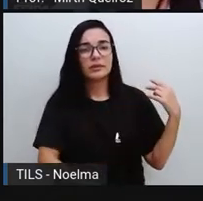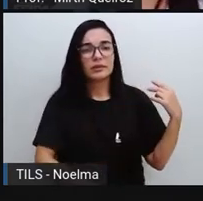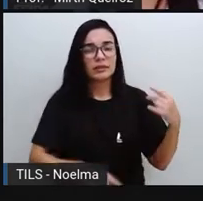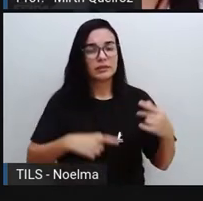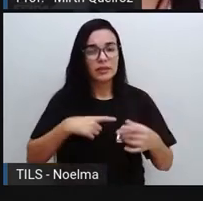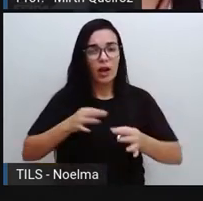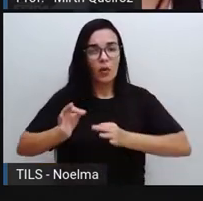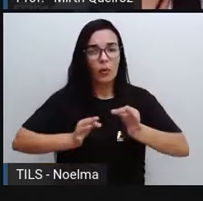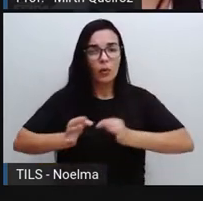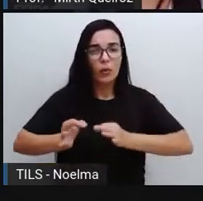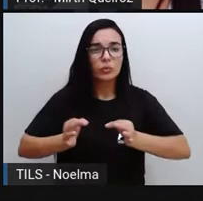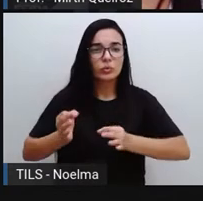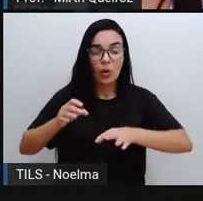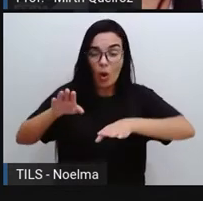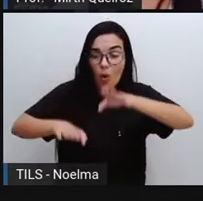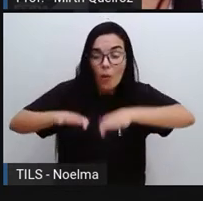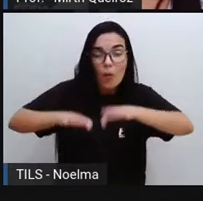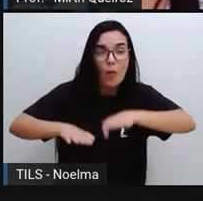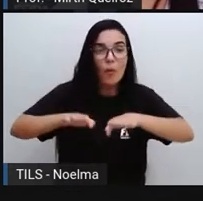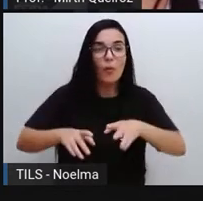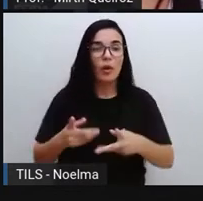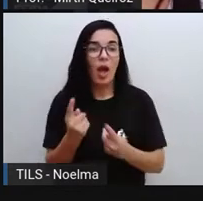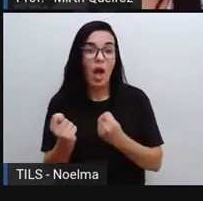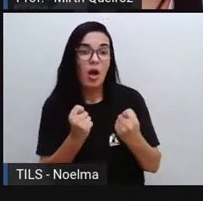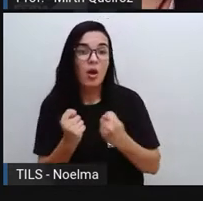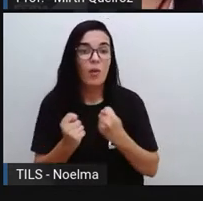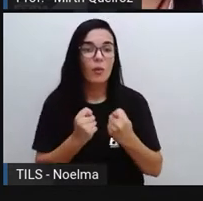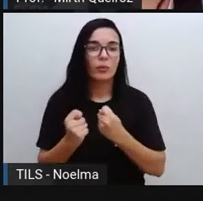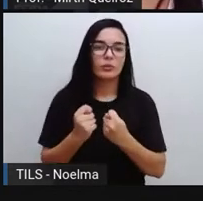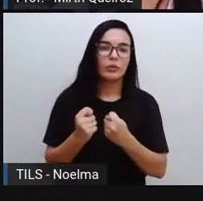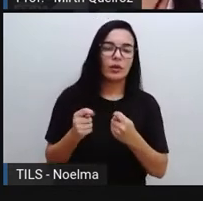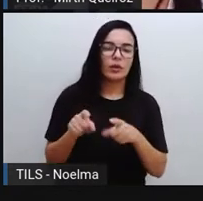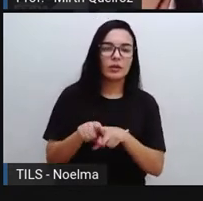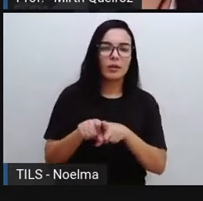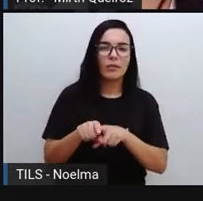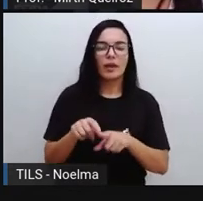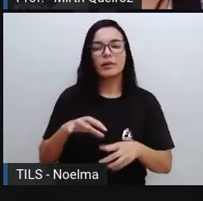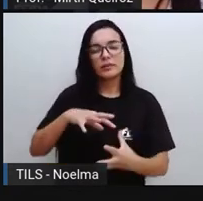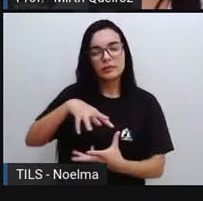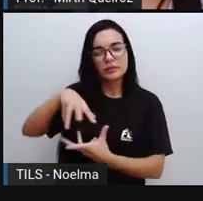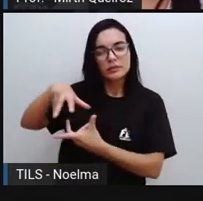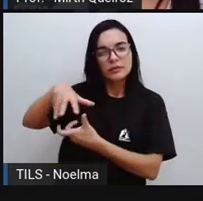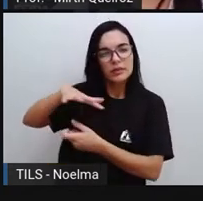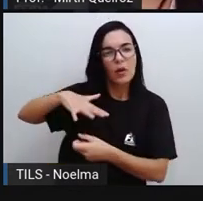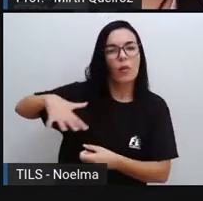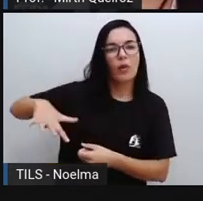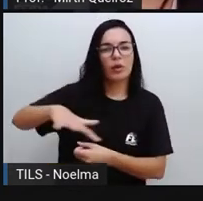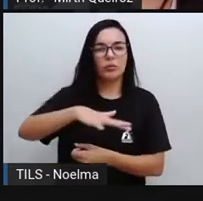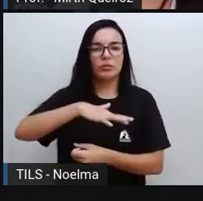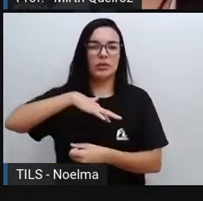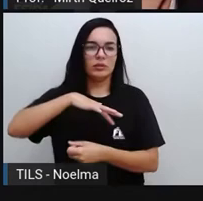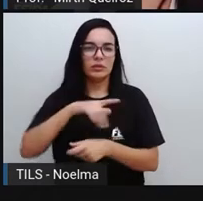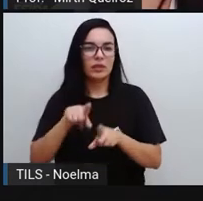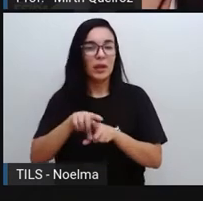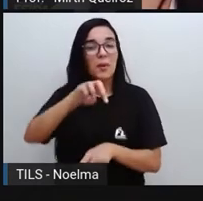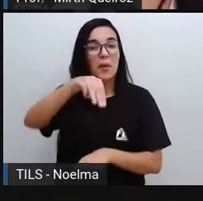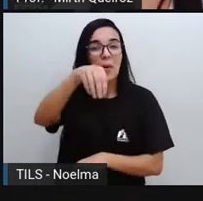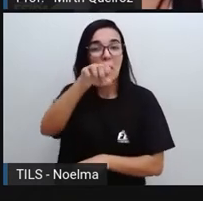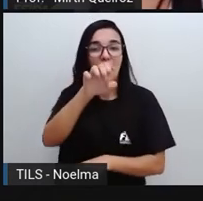dessas diversidades e a produção do mel e própolis, que são tão importantes aí